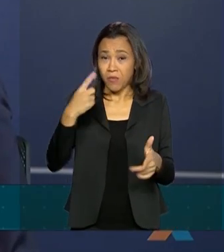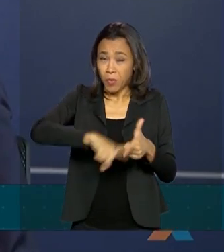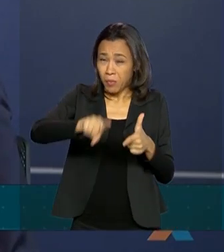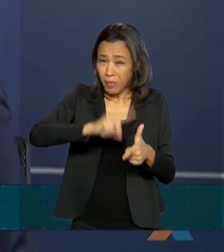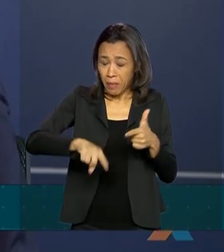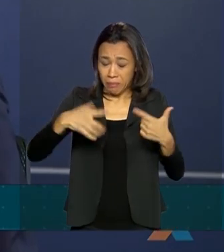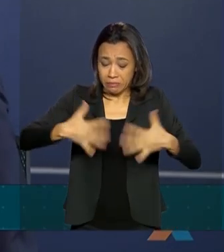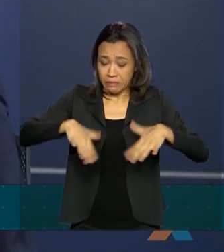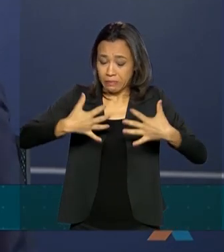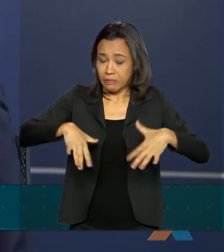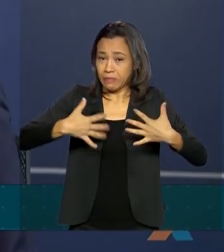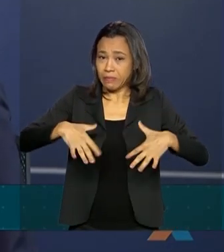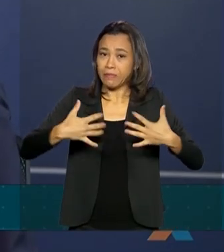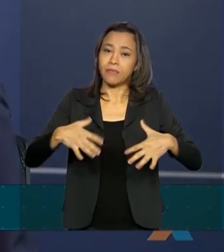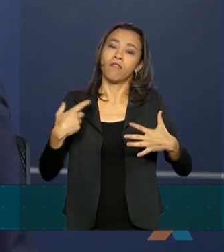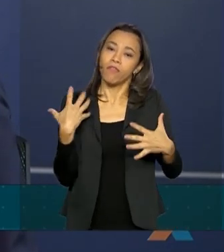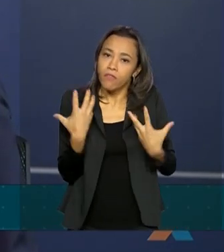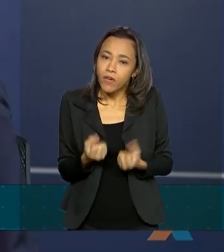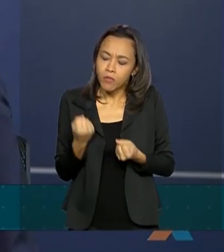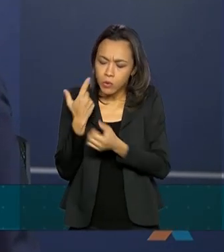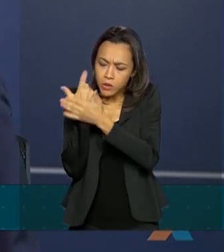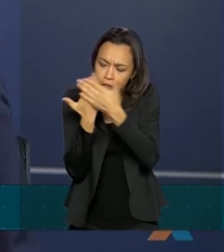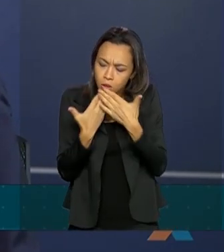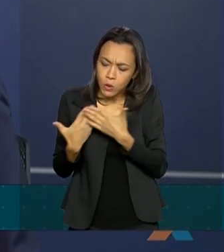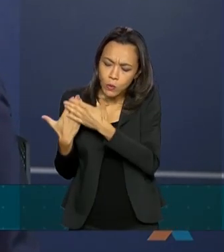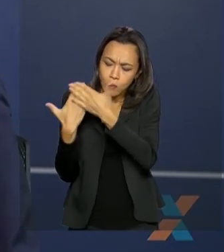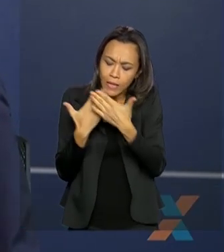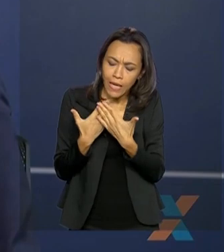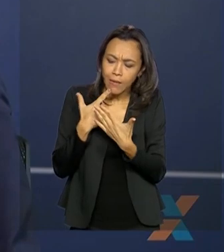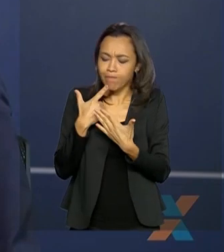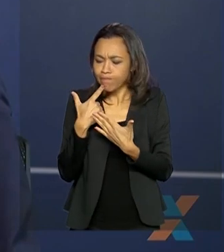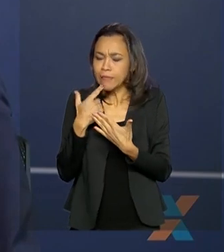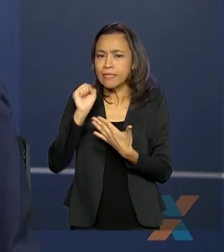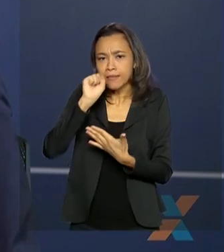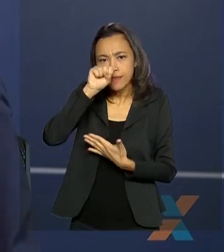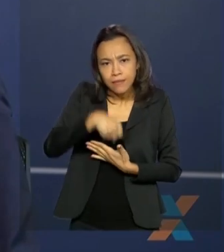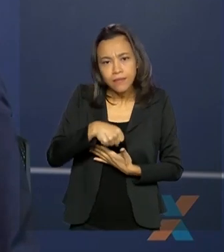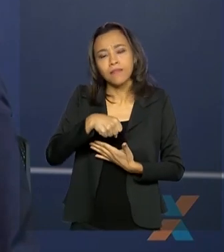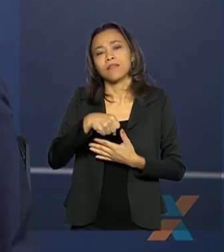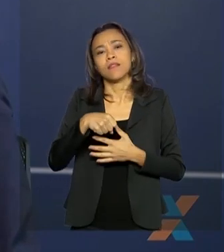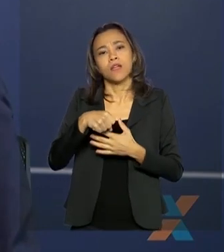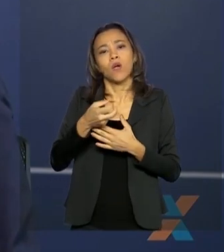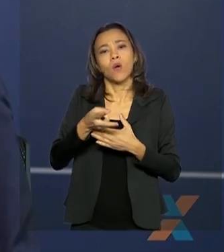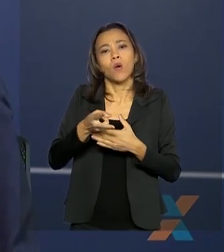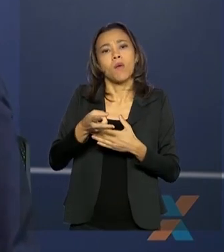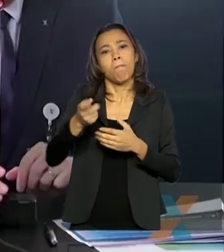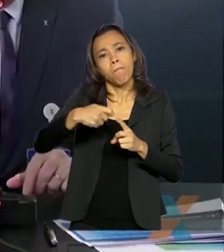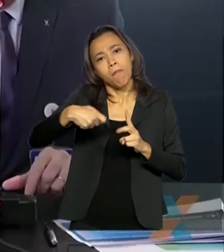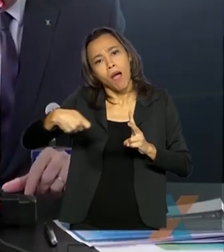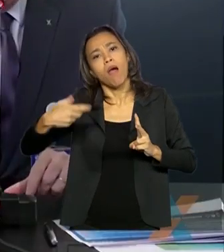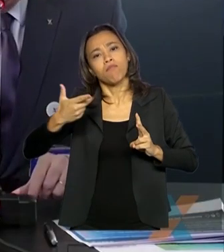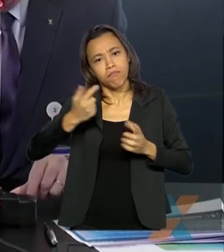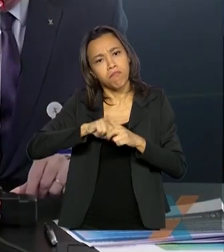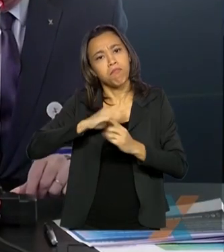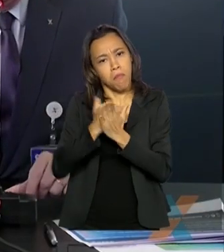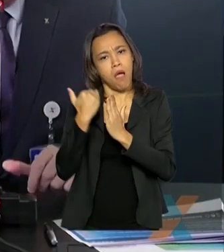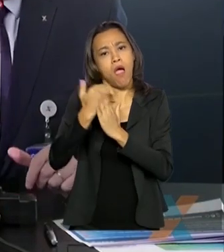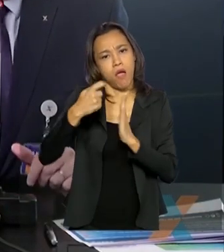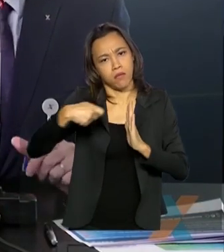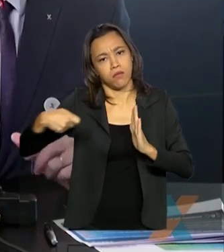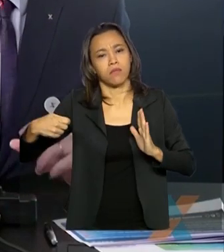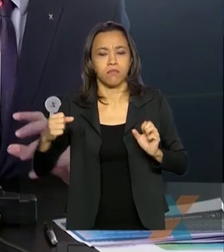estaremos estudando e poderemos sim ampliar essas linhas. As medidas